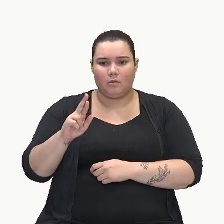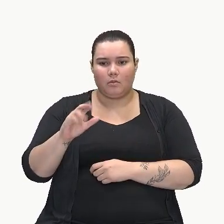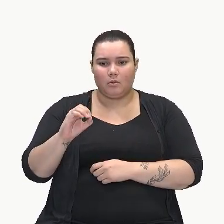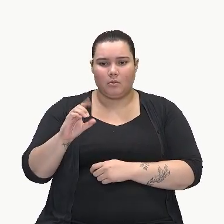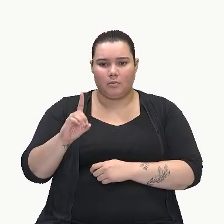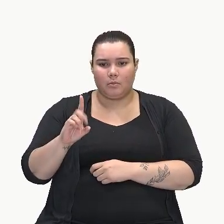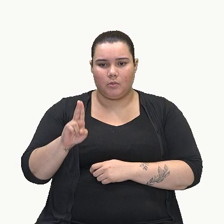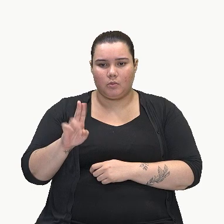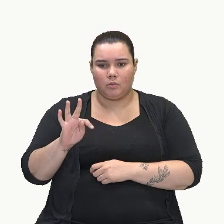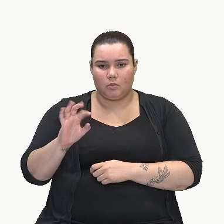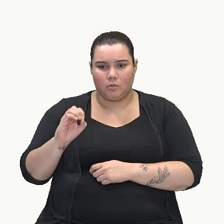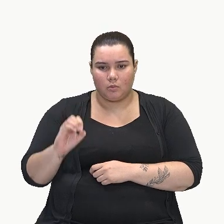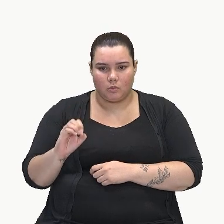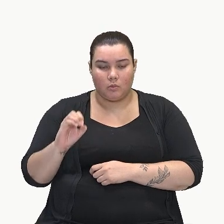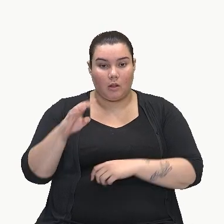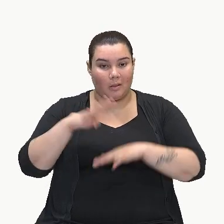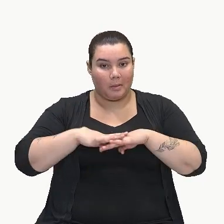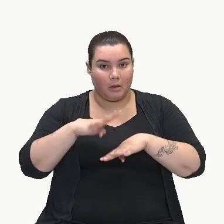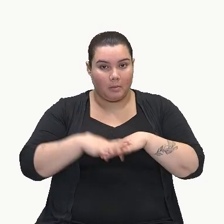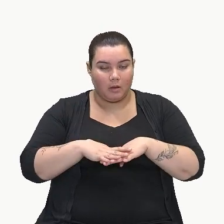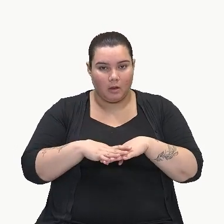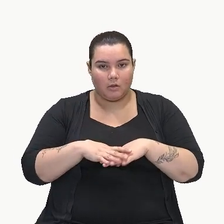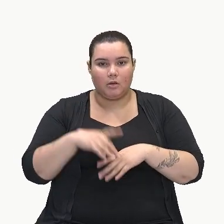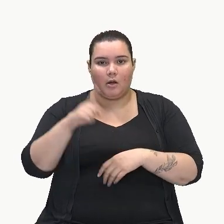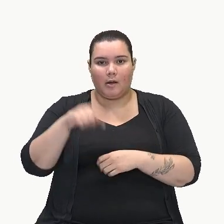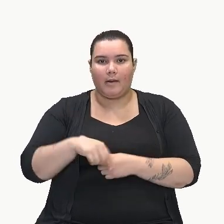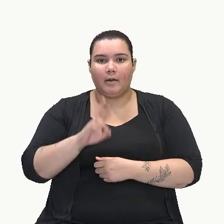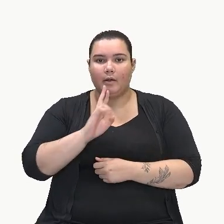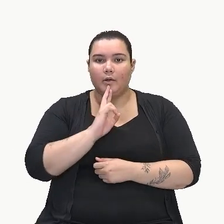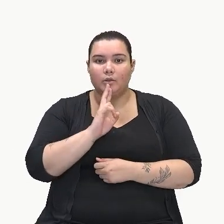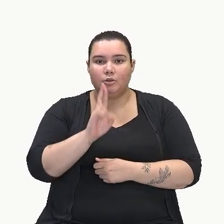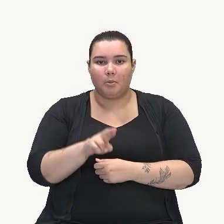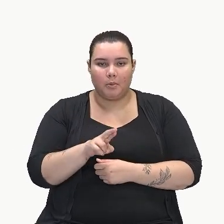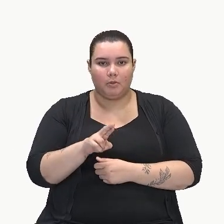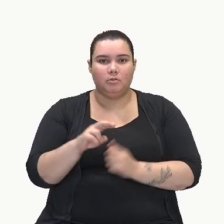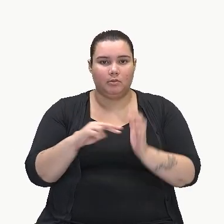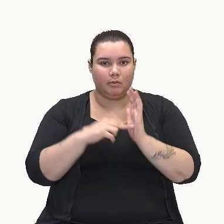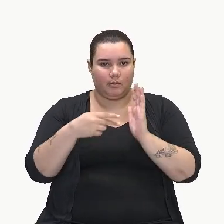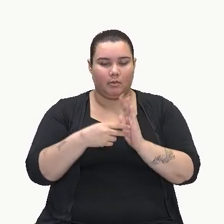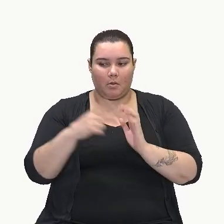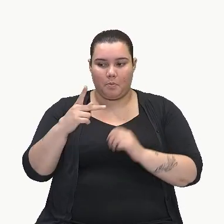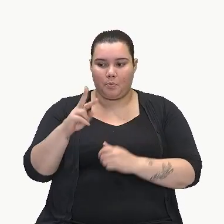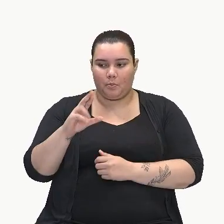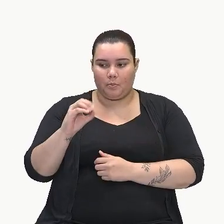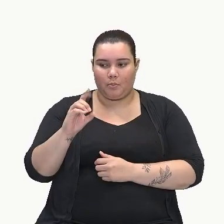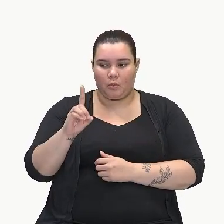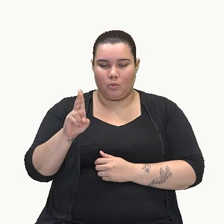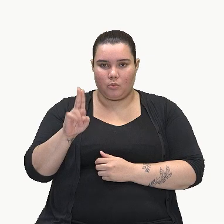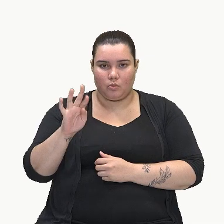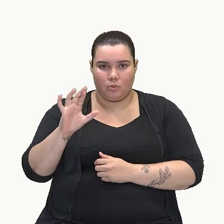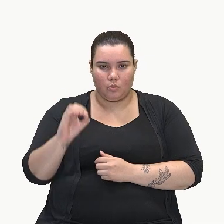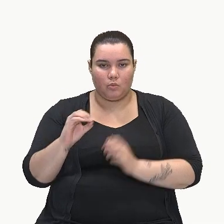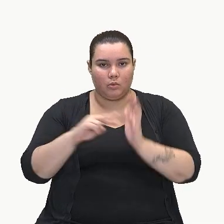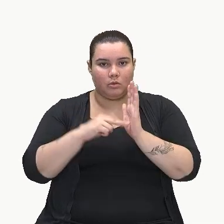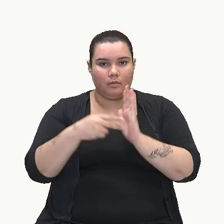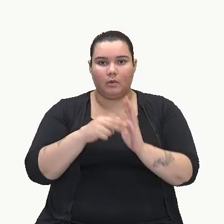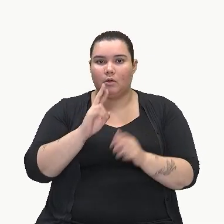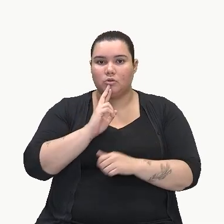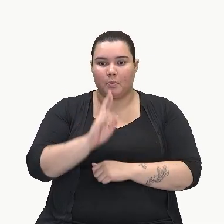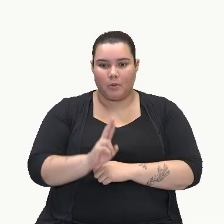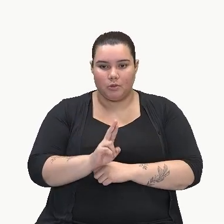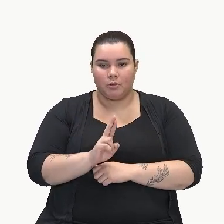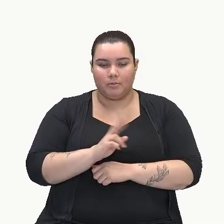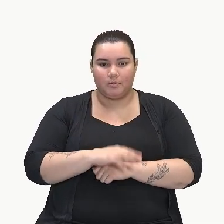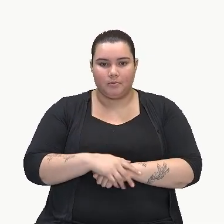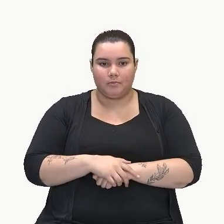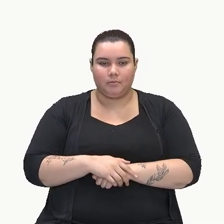certo? Algo que represente o produto significa que é o resultado da nossa multiplicação. Então, como é que a gente